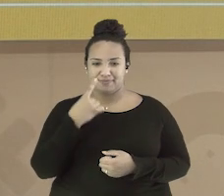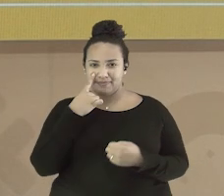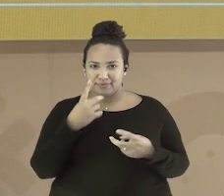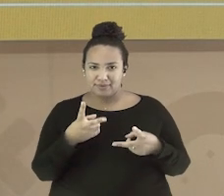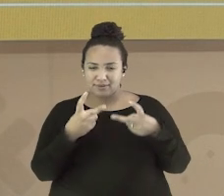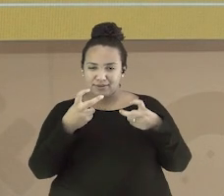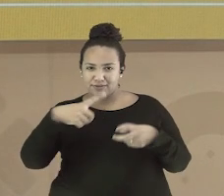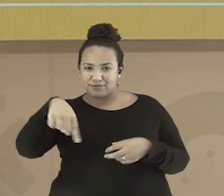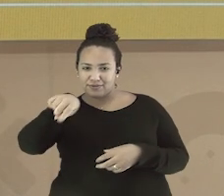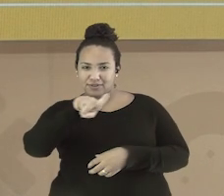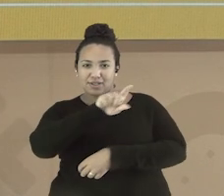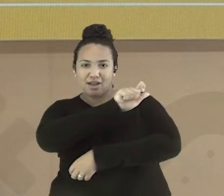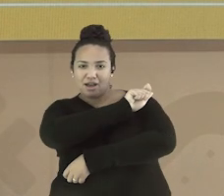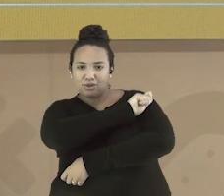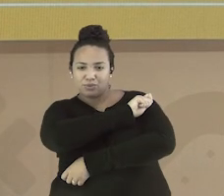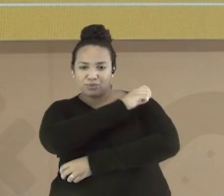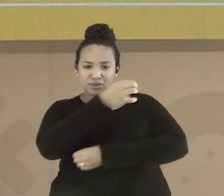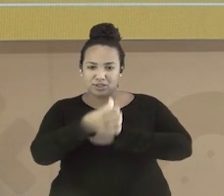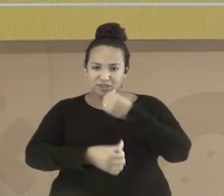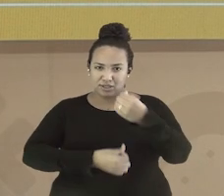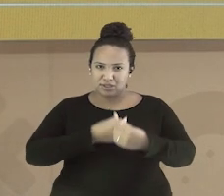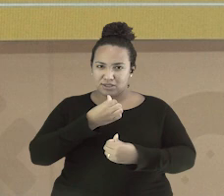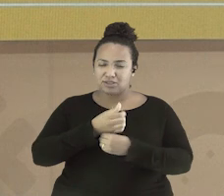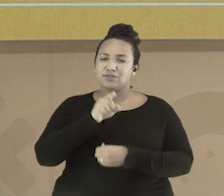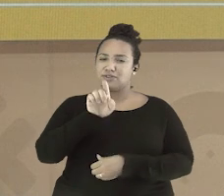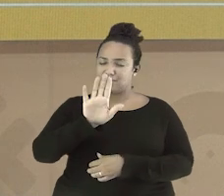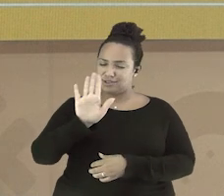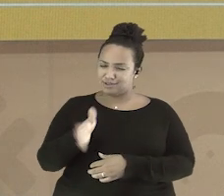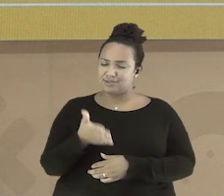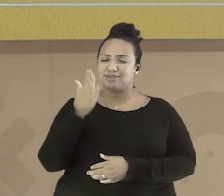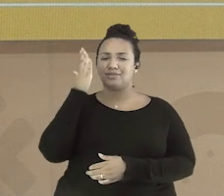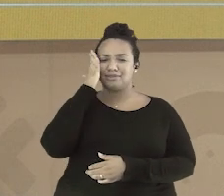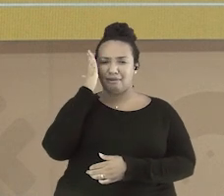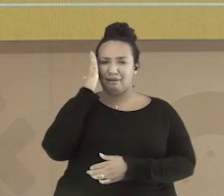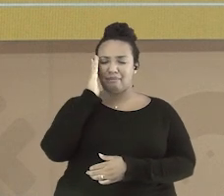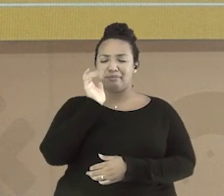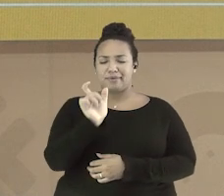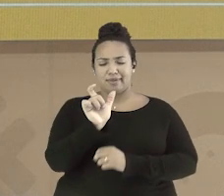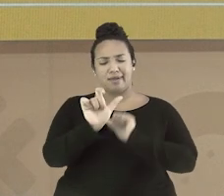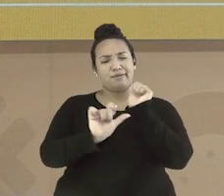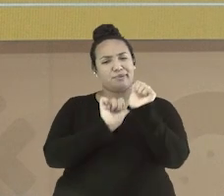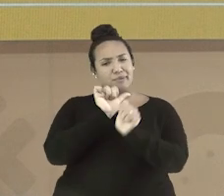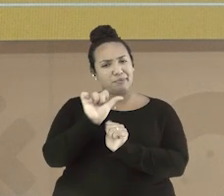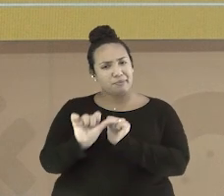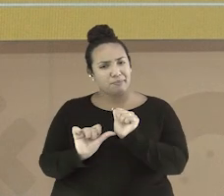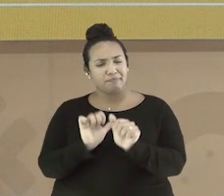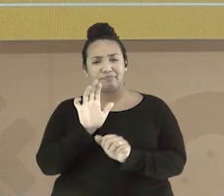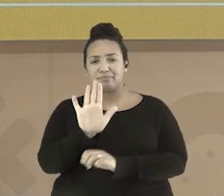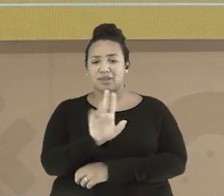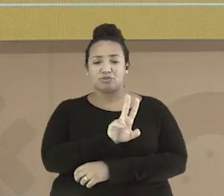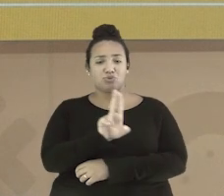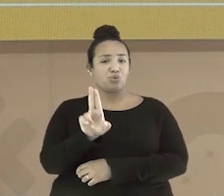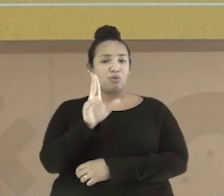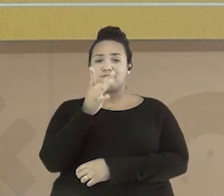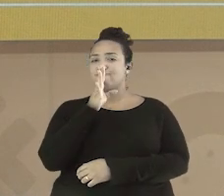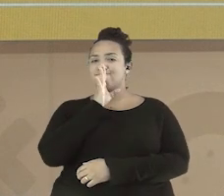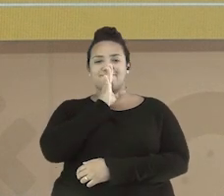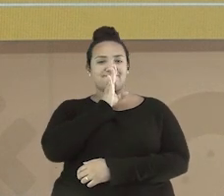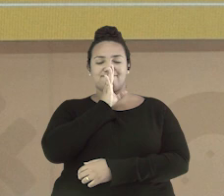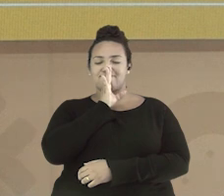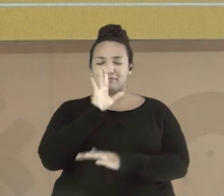você, estudante da EJA, sabe o que é variedade linguística? Porém, não sabia que tinha esse nome.